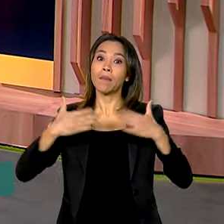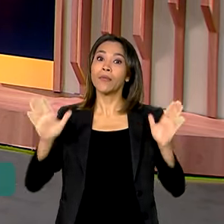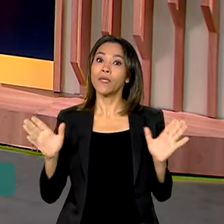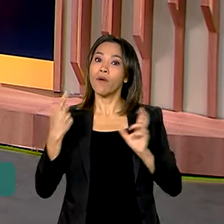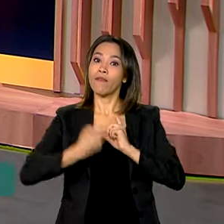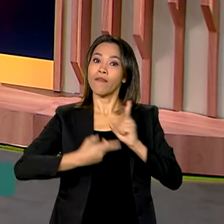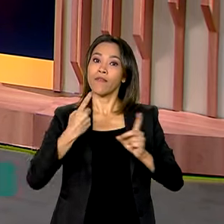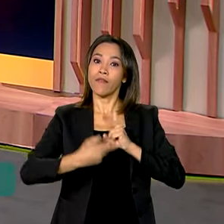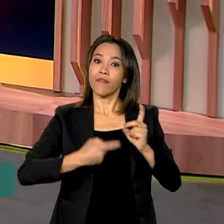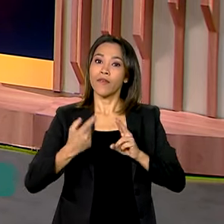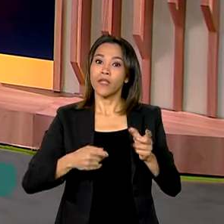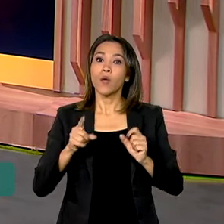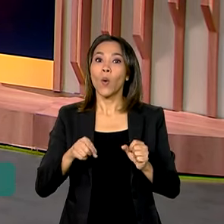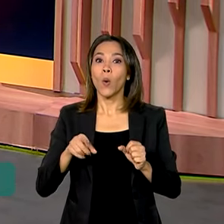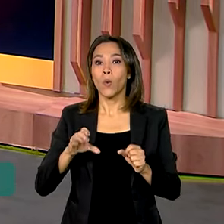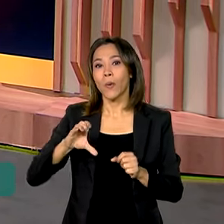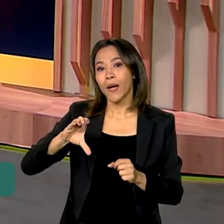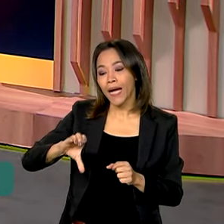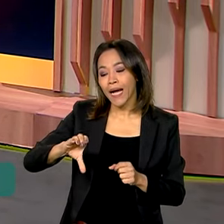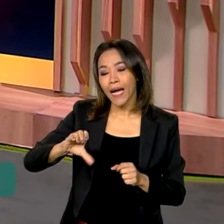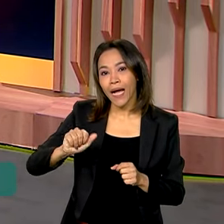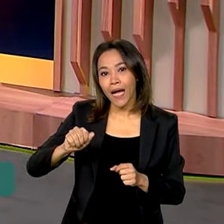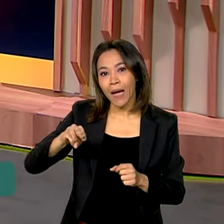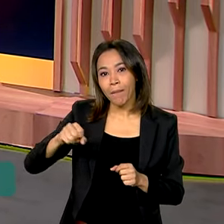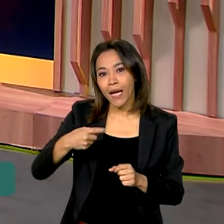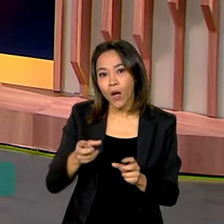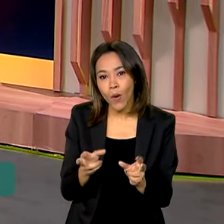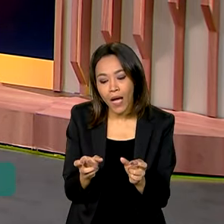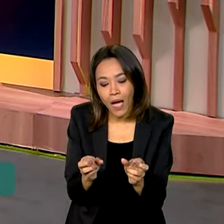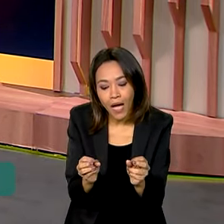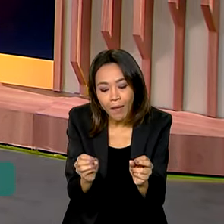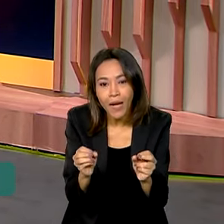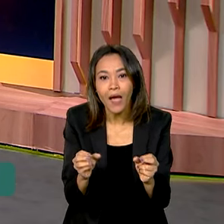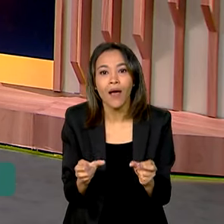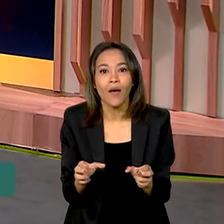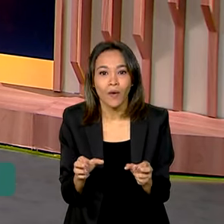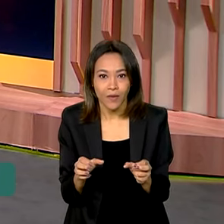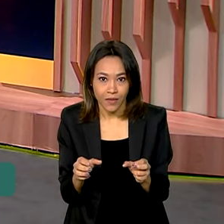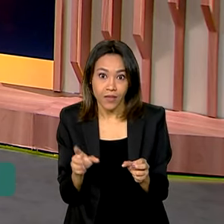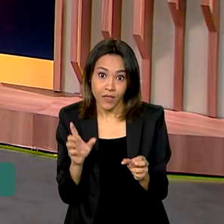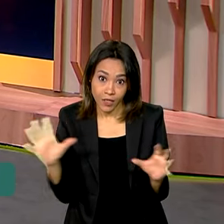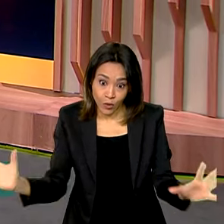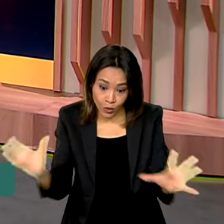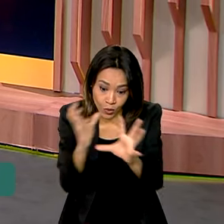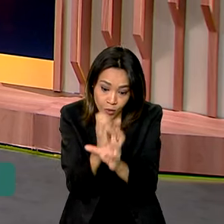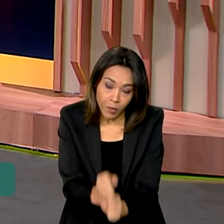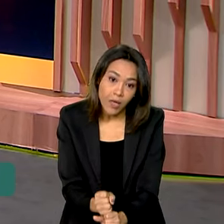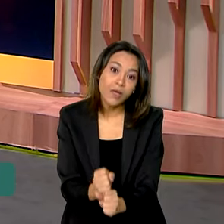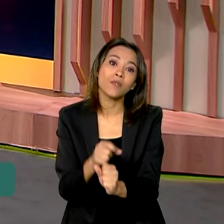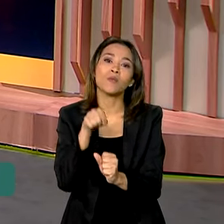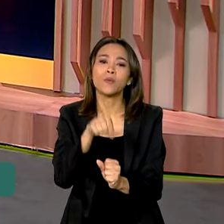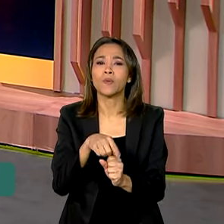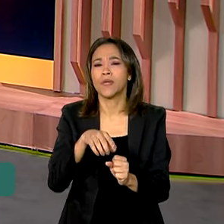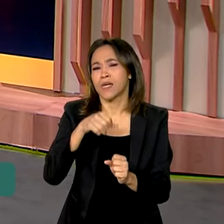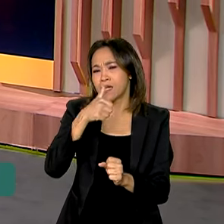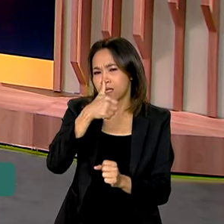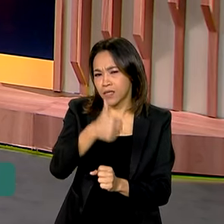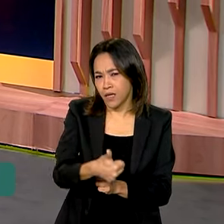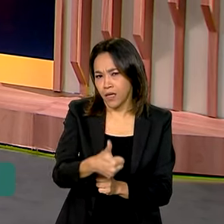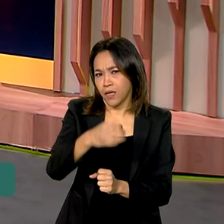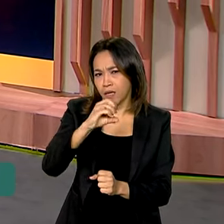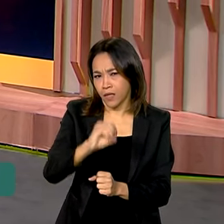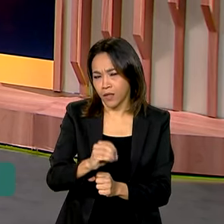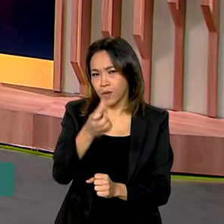camarão do Brasil. Com isso, o agronegócio brasileiro já soma aí 106 novos mercados em